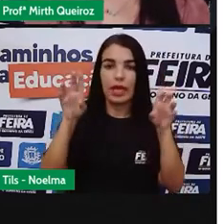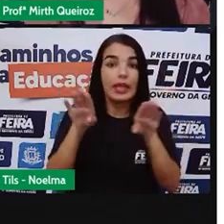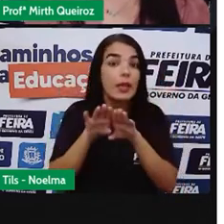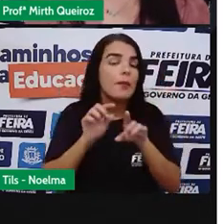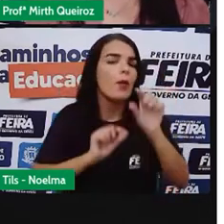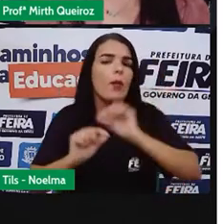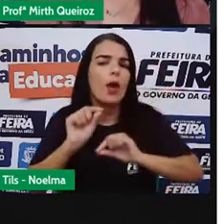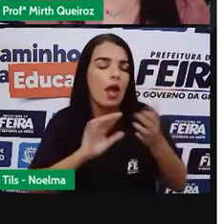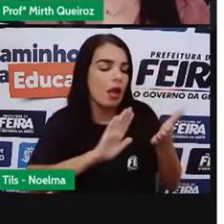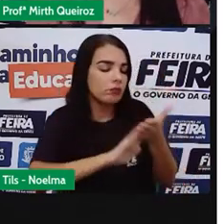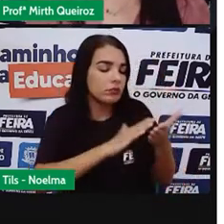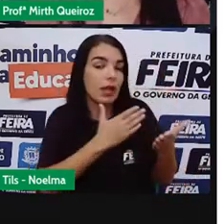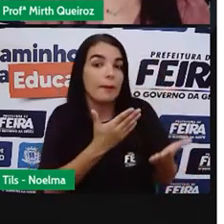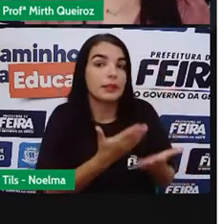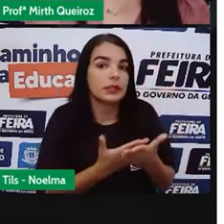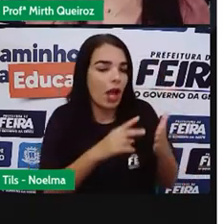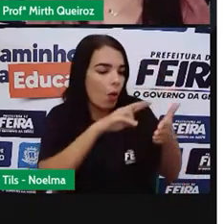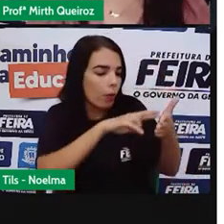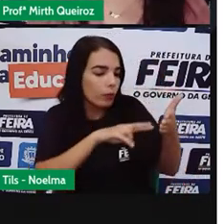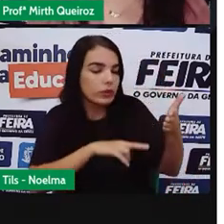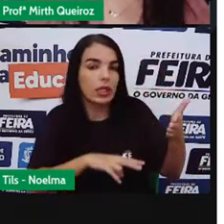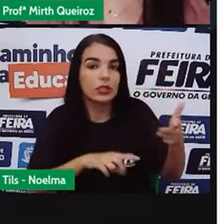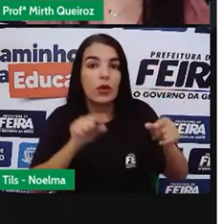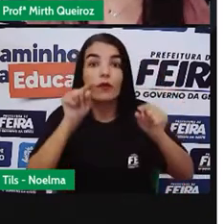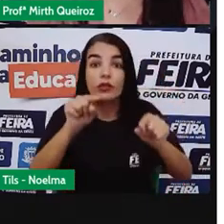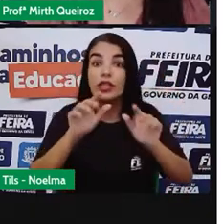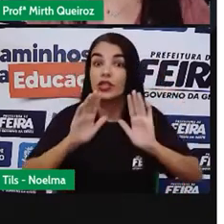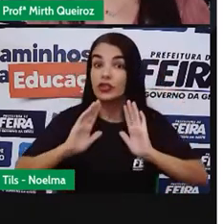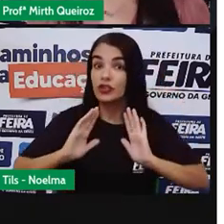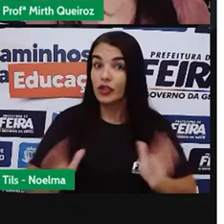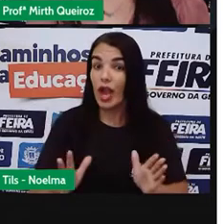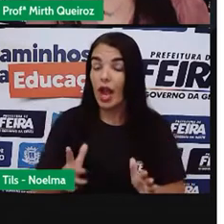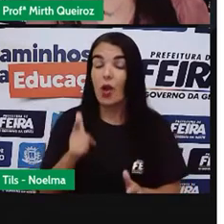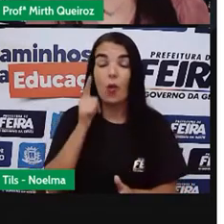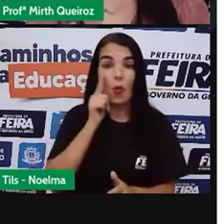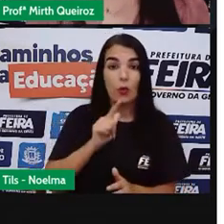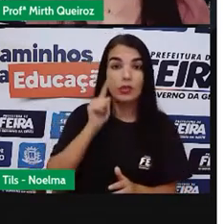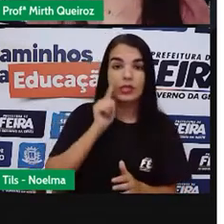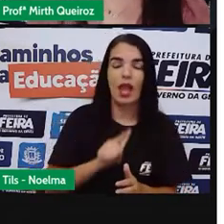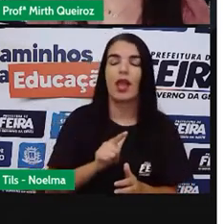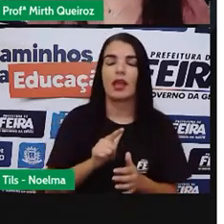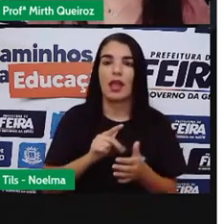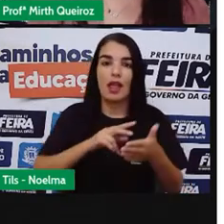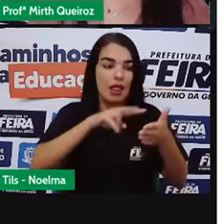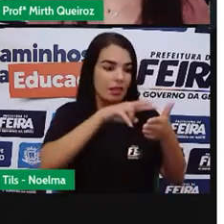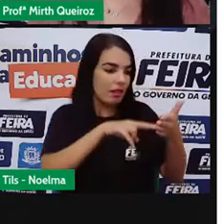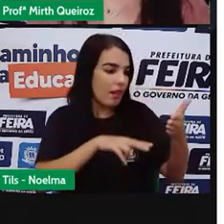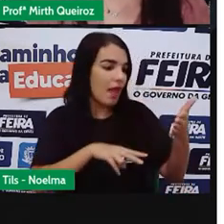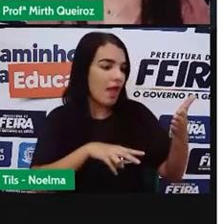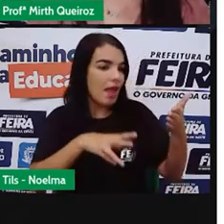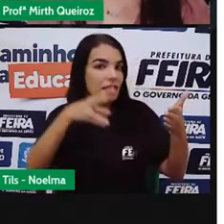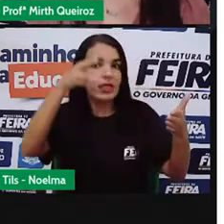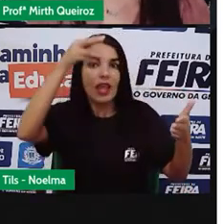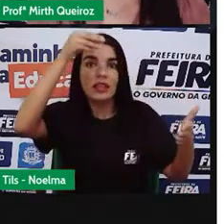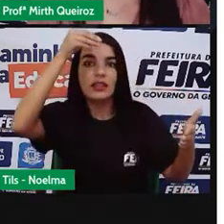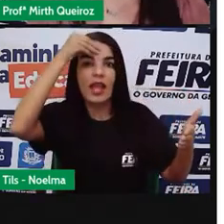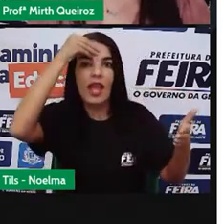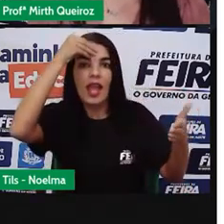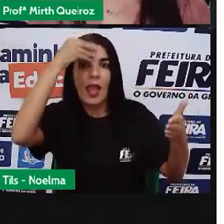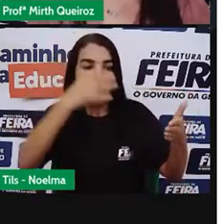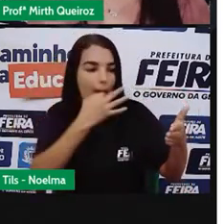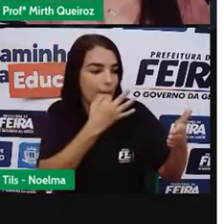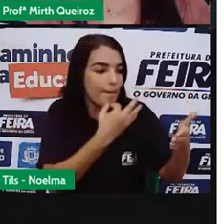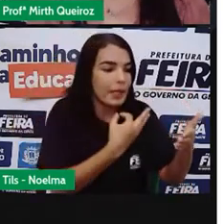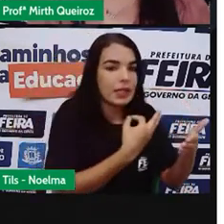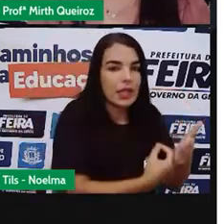interpretação, que é quando você já consegue interpretar o texto, já consegue colocar seu ponto de vista diante do que você